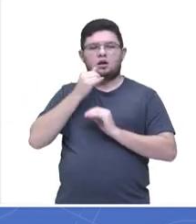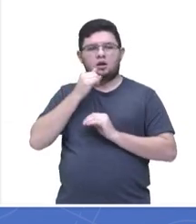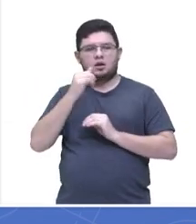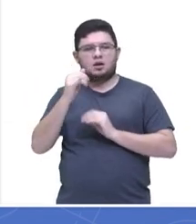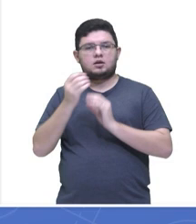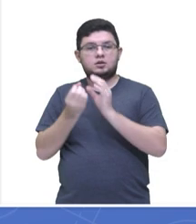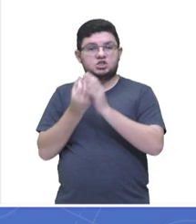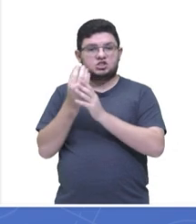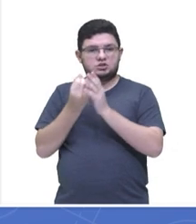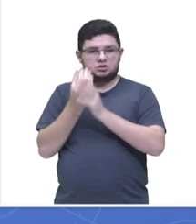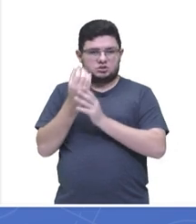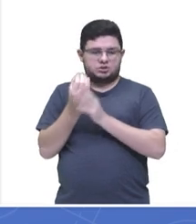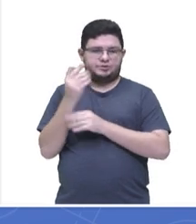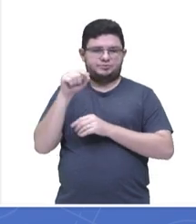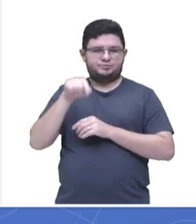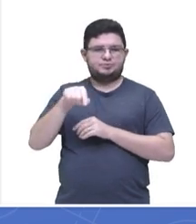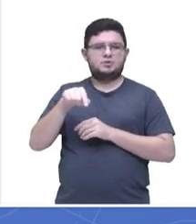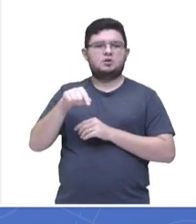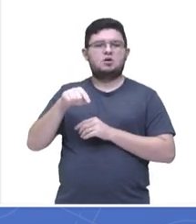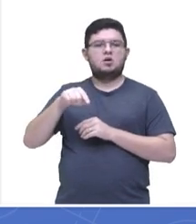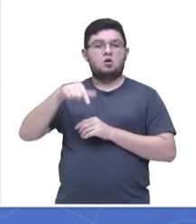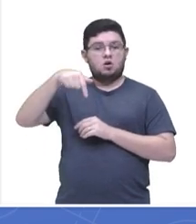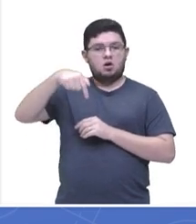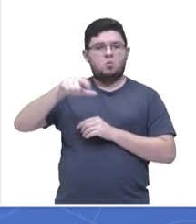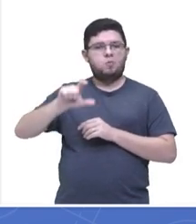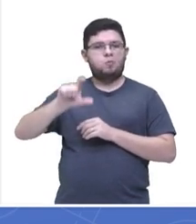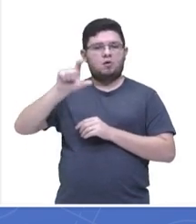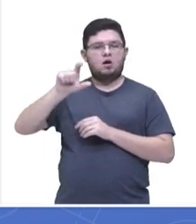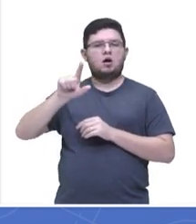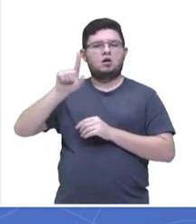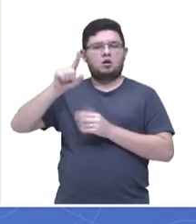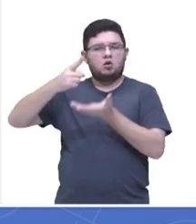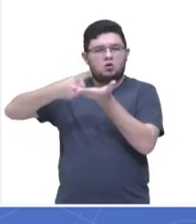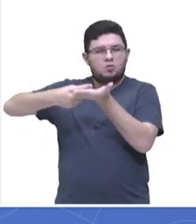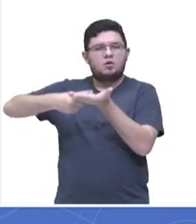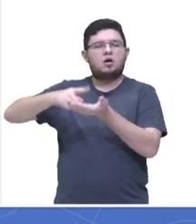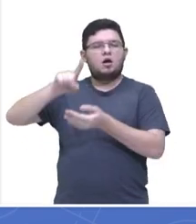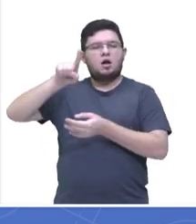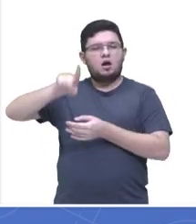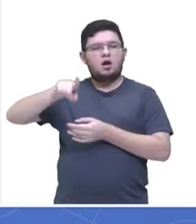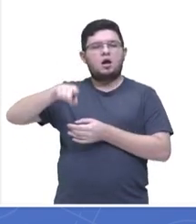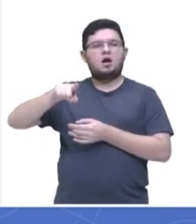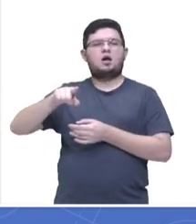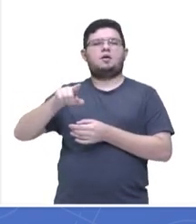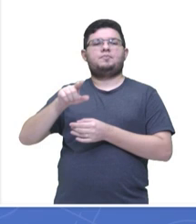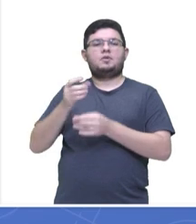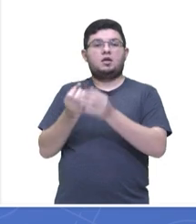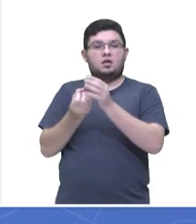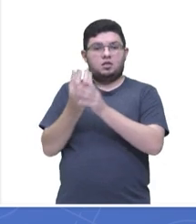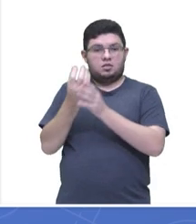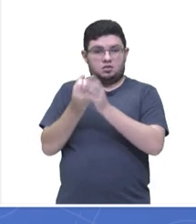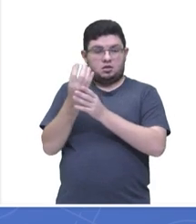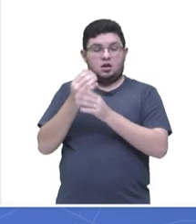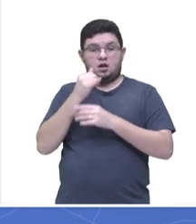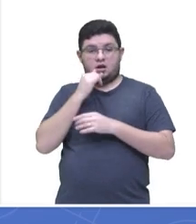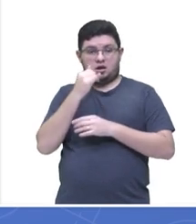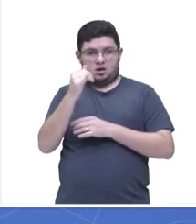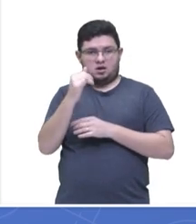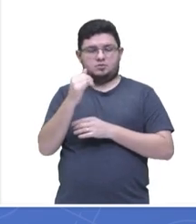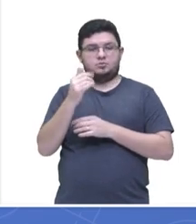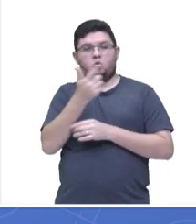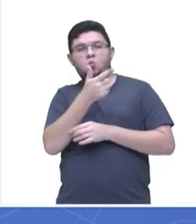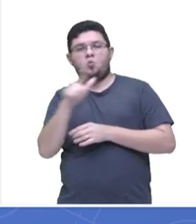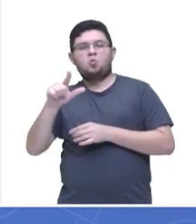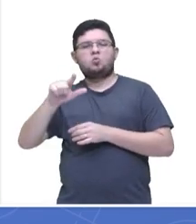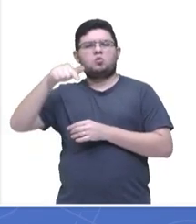maiúsculo nós lá convencionamos que seria a carga geradora e o Q minúsculo seria a carga de prova, não é isso? Bom,